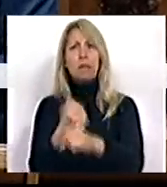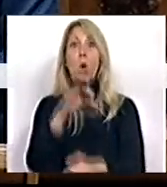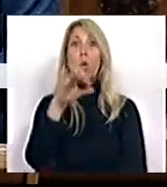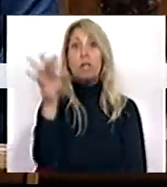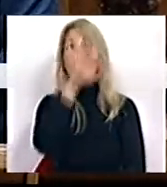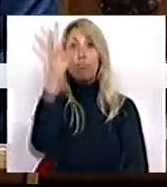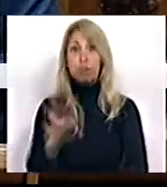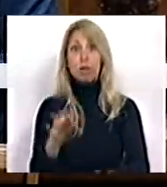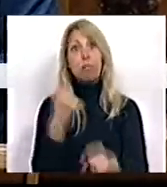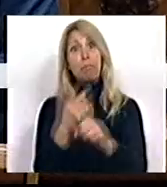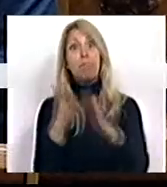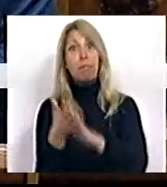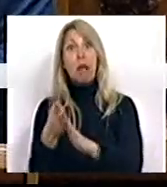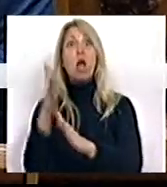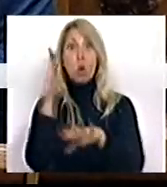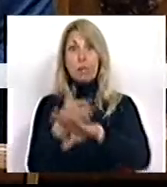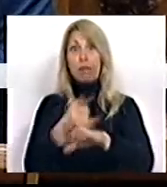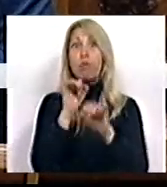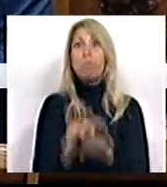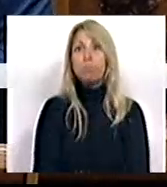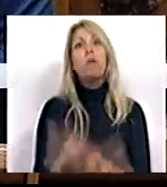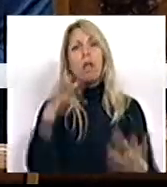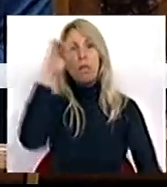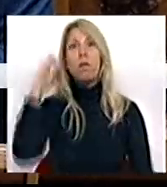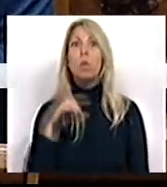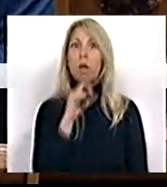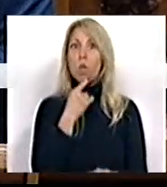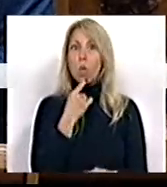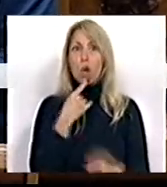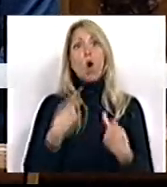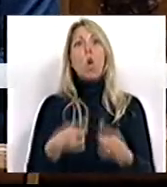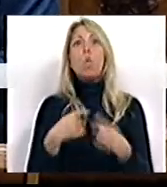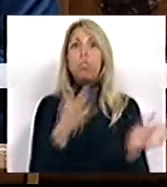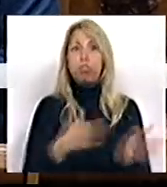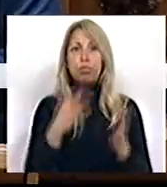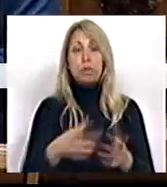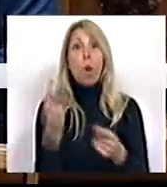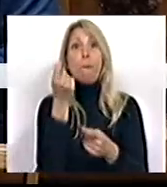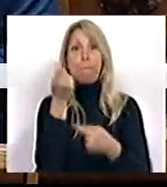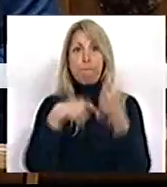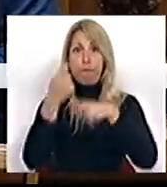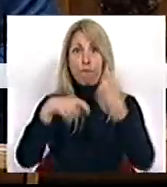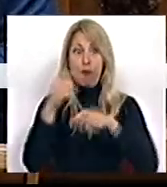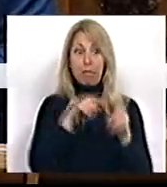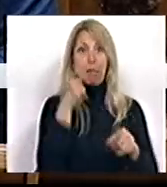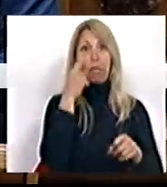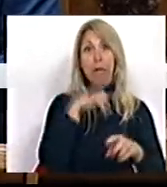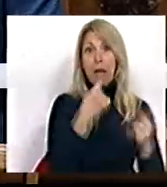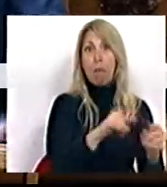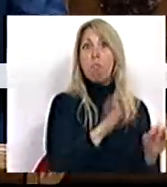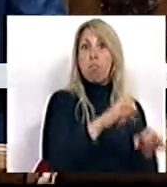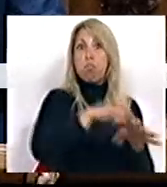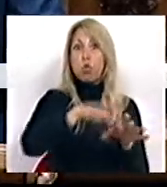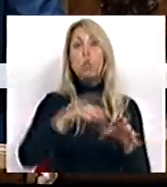de trabalho do setor, em frente a cada vez maiores dificuldades, com o custo dos fatores de produção, o preço de venda no produtor e o desprezo ou mesmo o